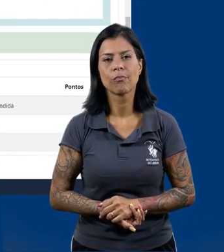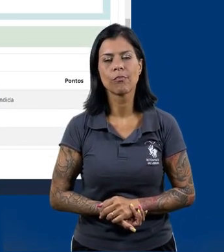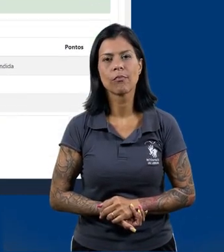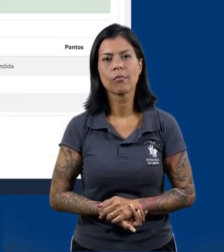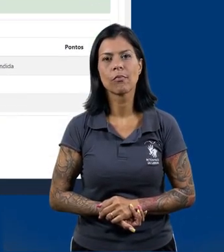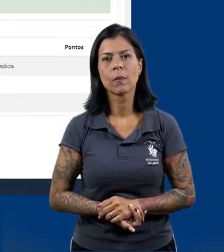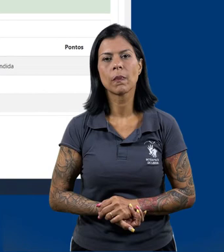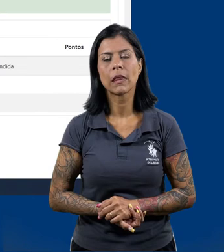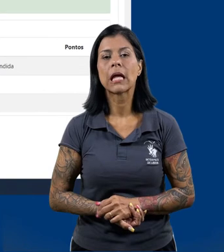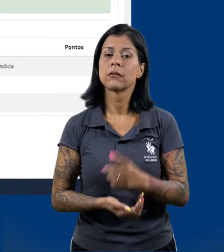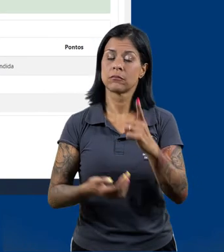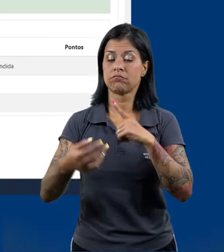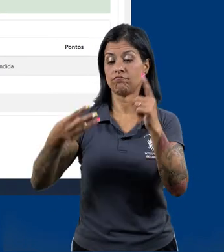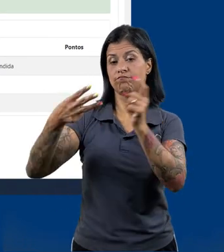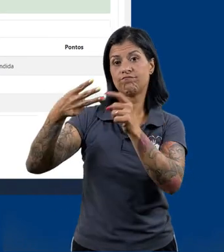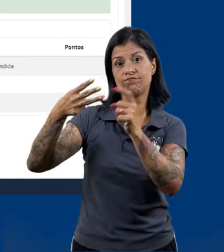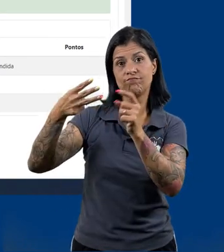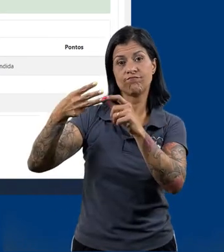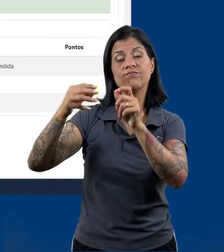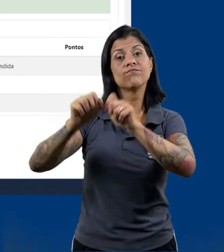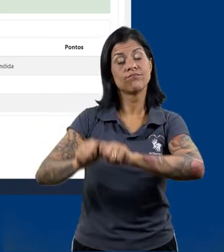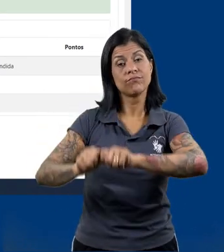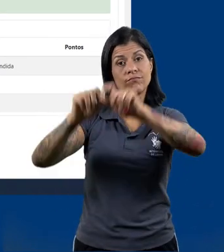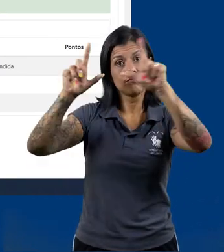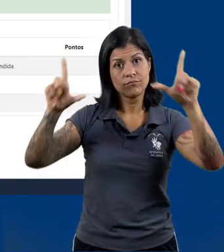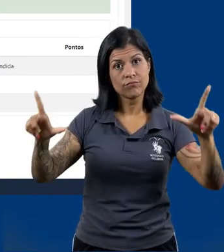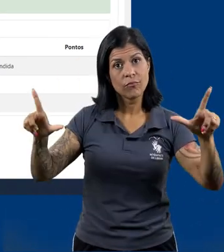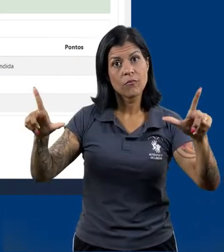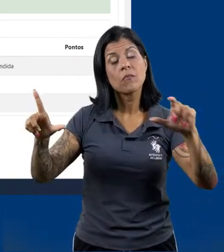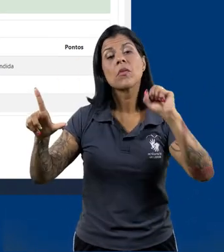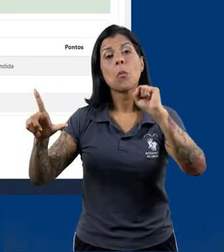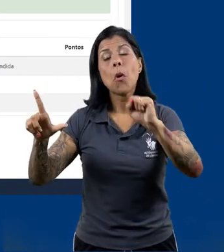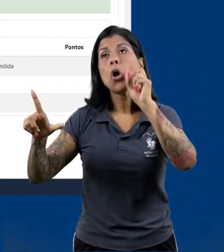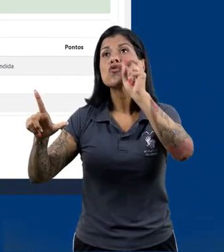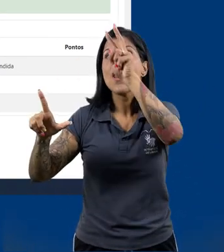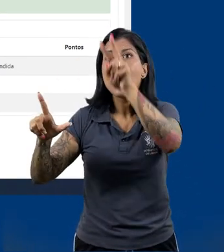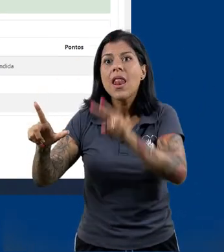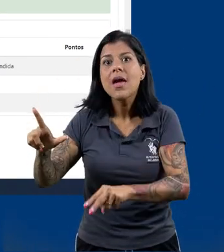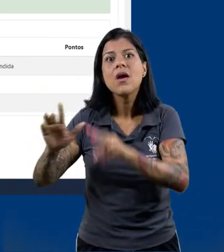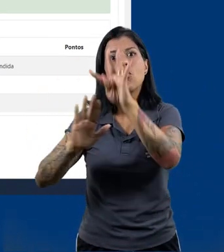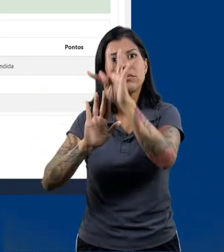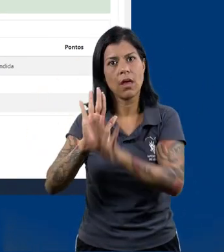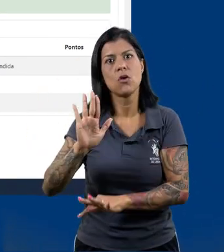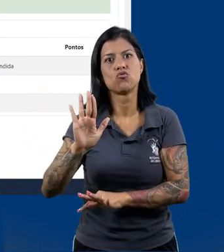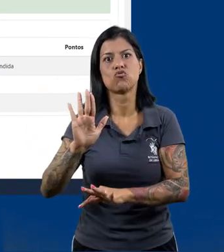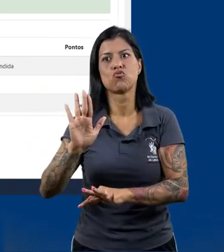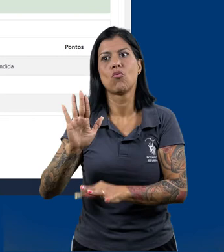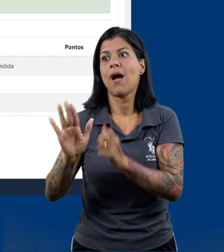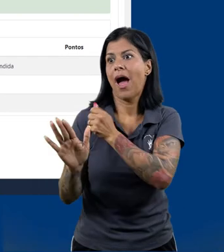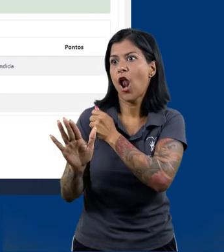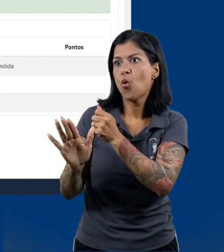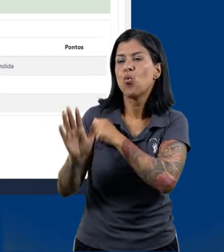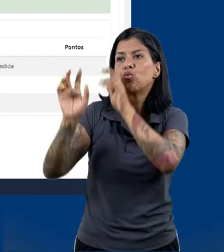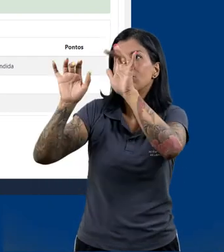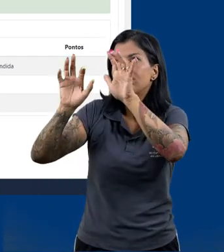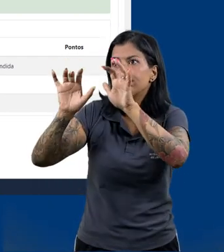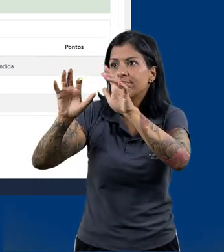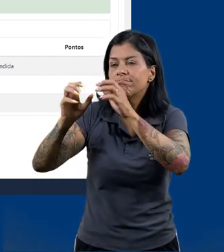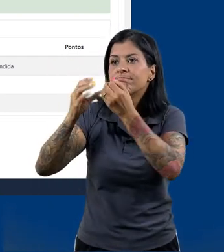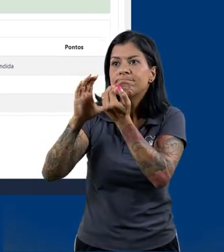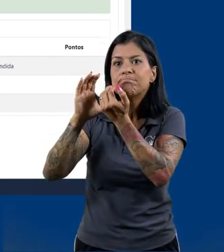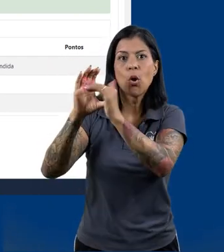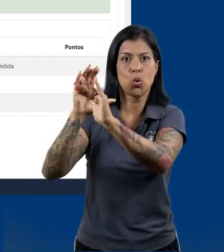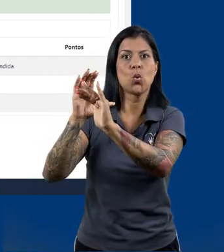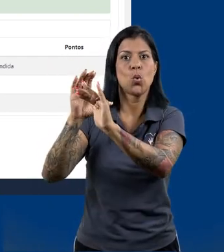E aqui, na minha terceira questão, questão que eu desejo avaliar, eu posso ler o texto que o estudante